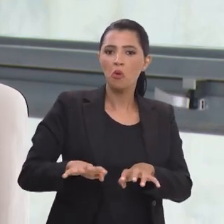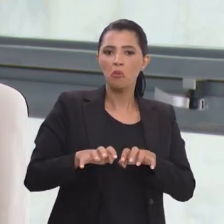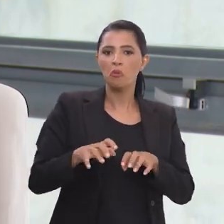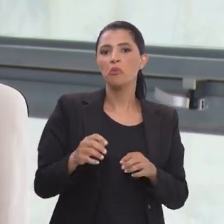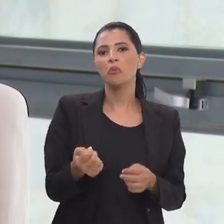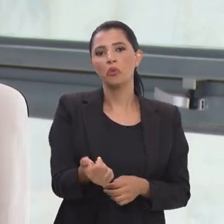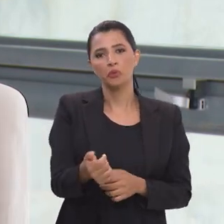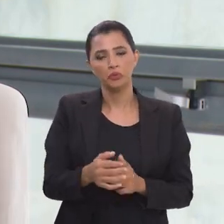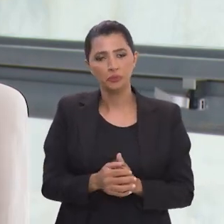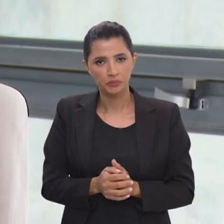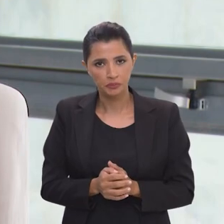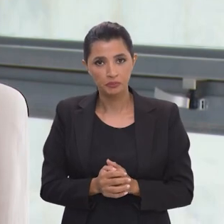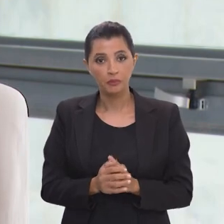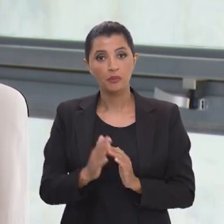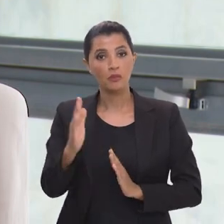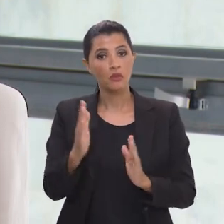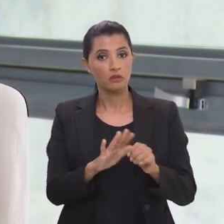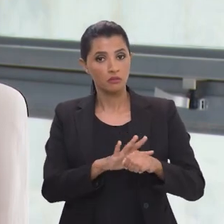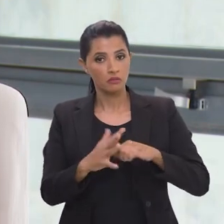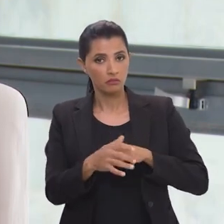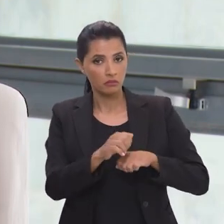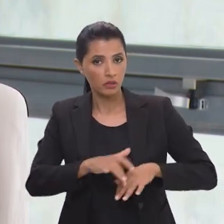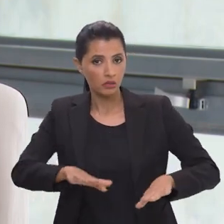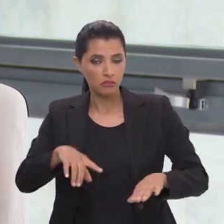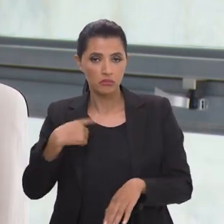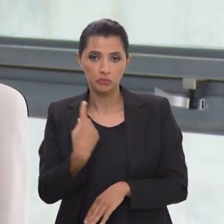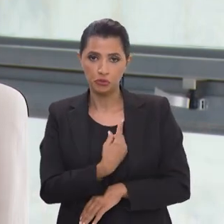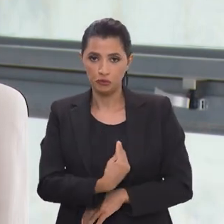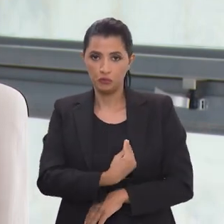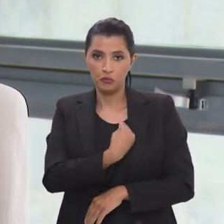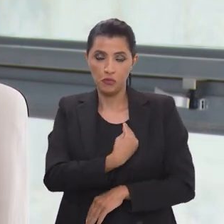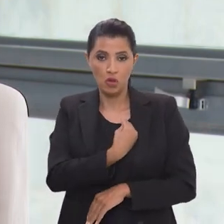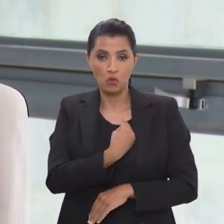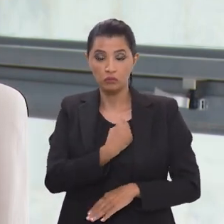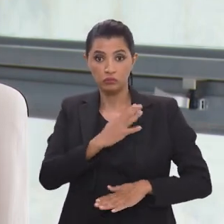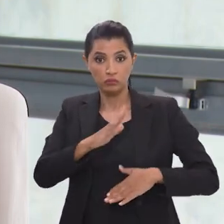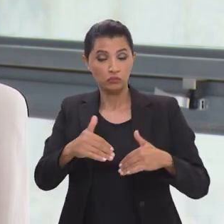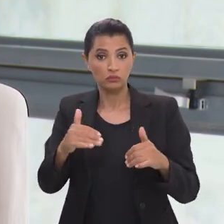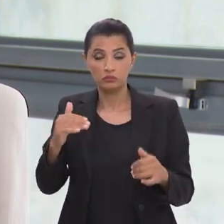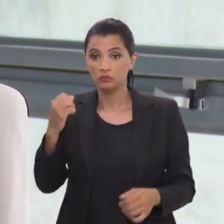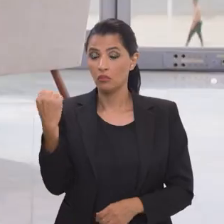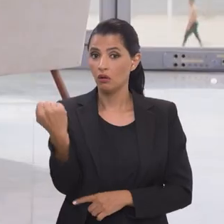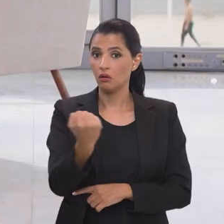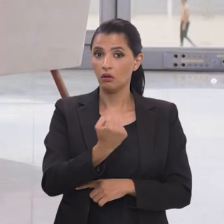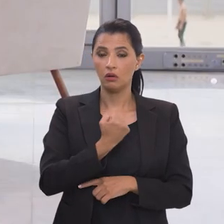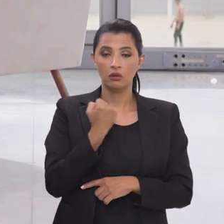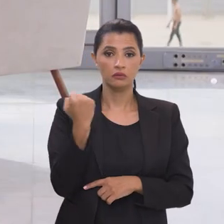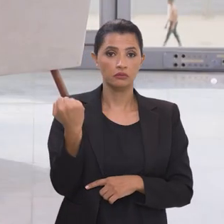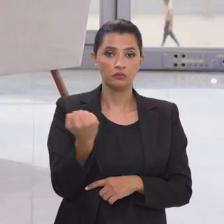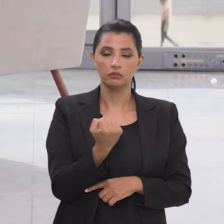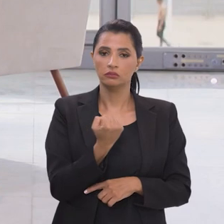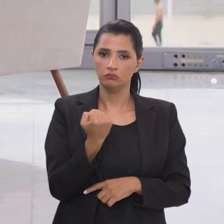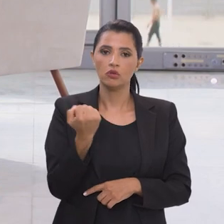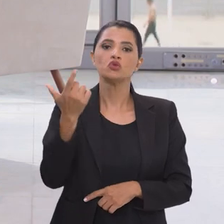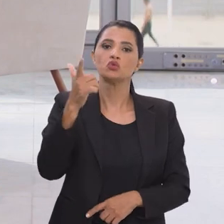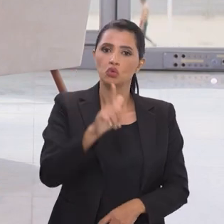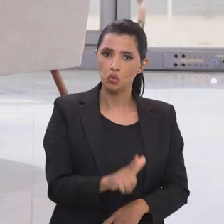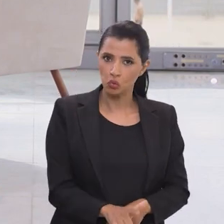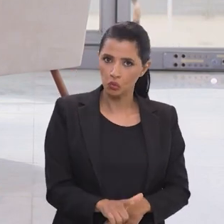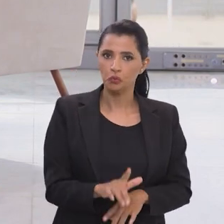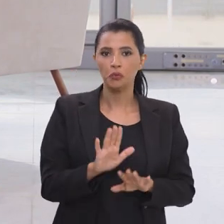determinado conteúdo durante a pandemia nós vivemos um processo gravíssimo e mais uma vez